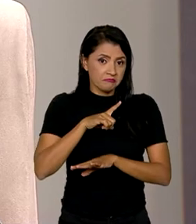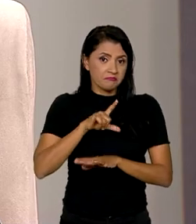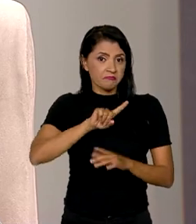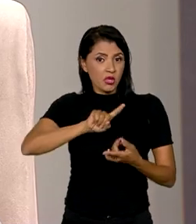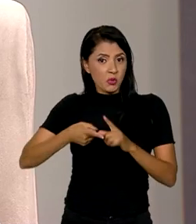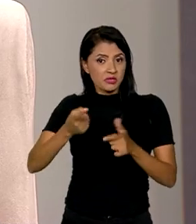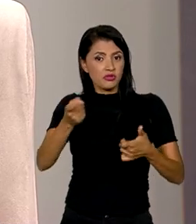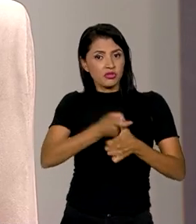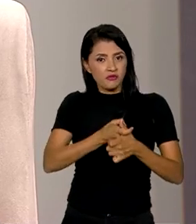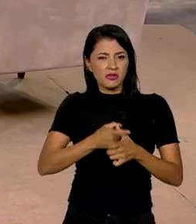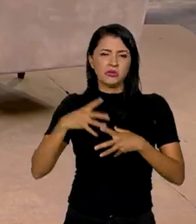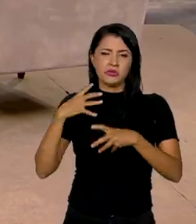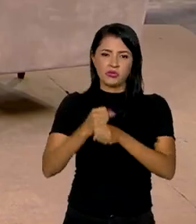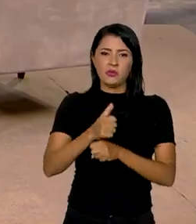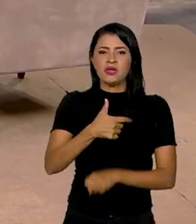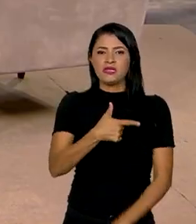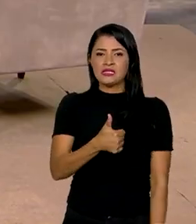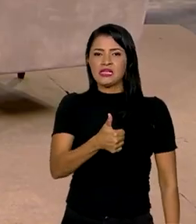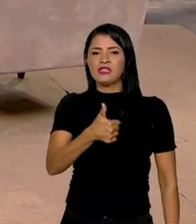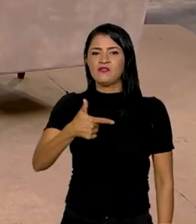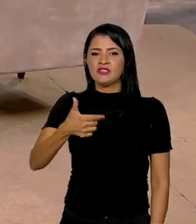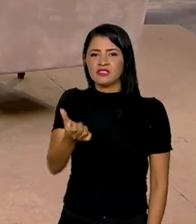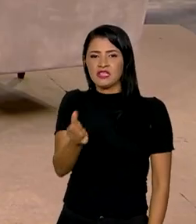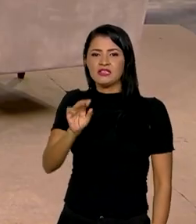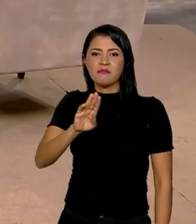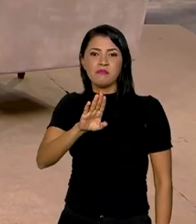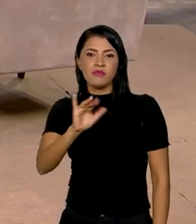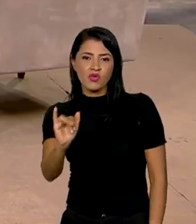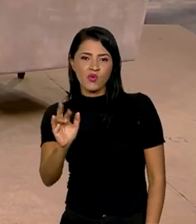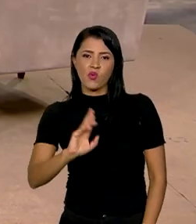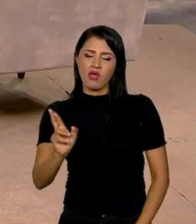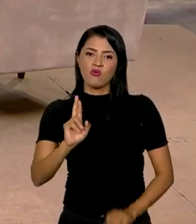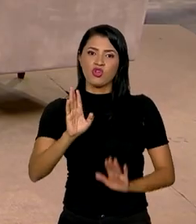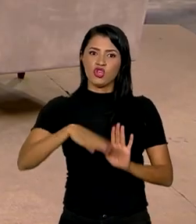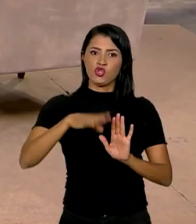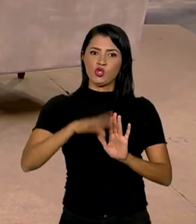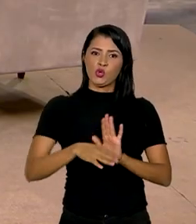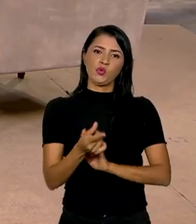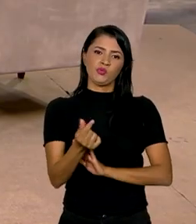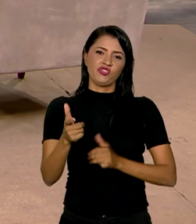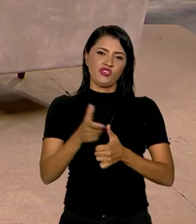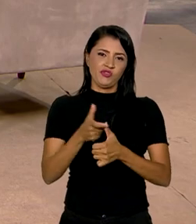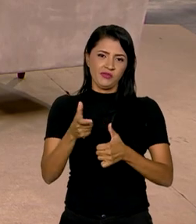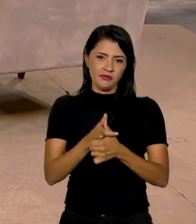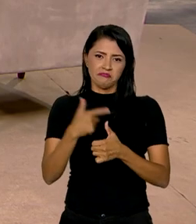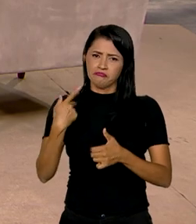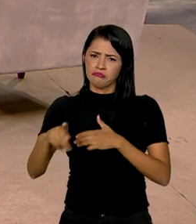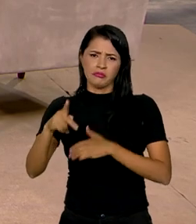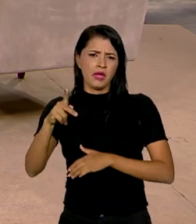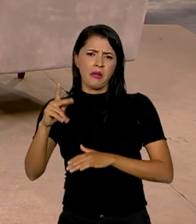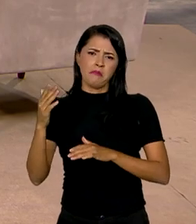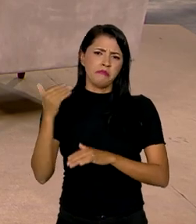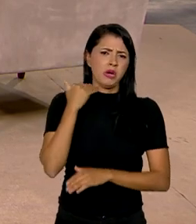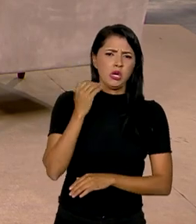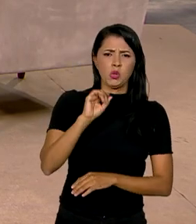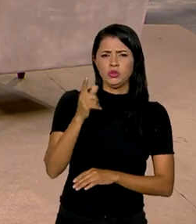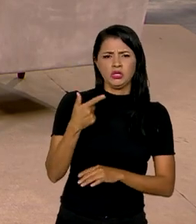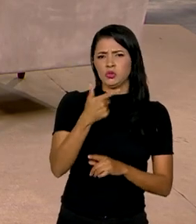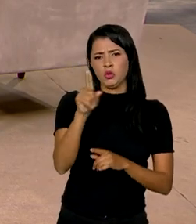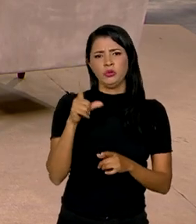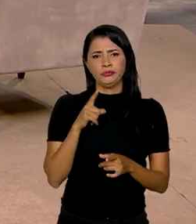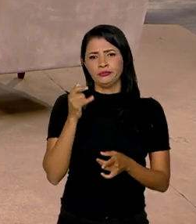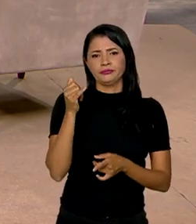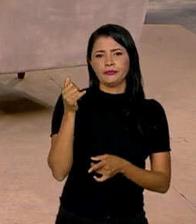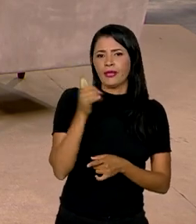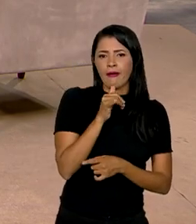cerca de 126 bilhões de reais em descontos para dívidas, sejam elas bancários ou não. Aquela continha de